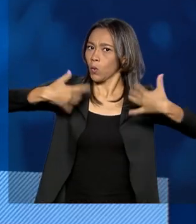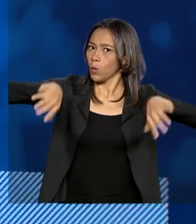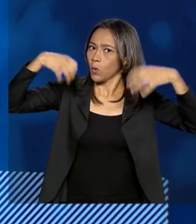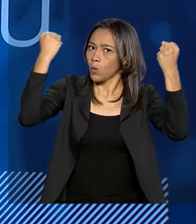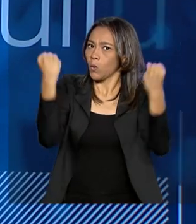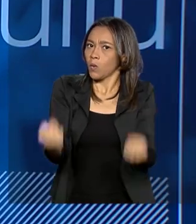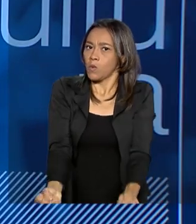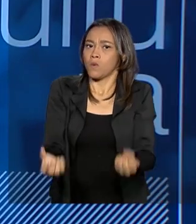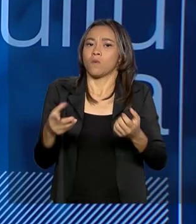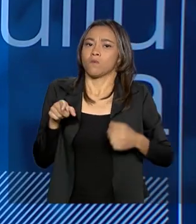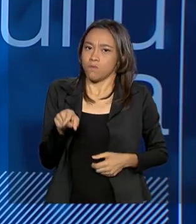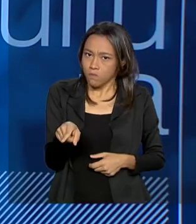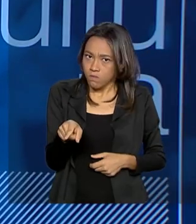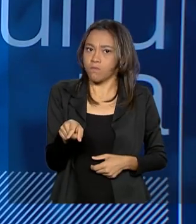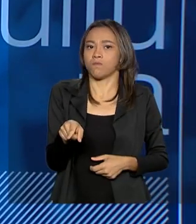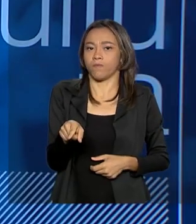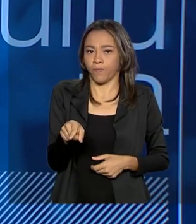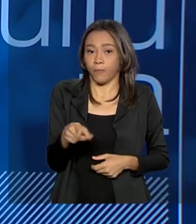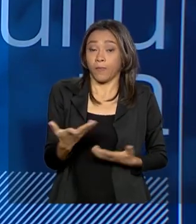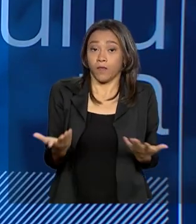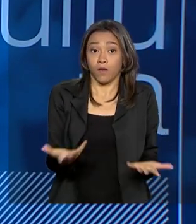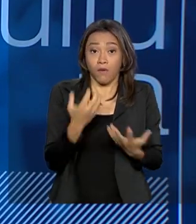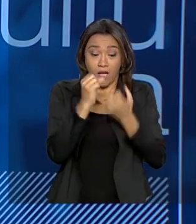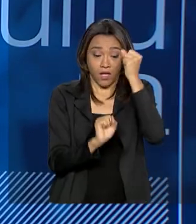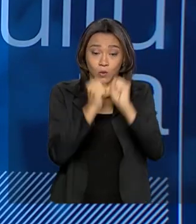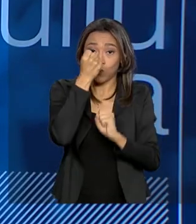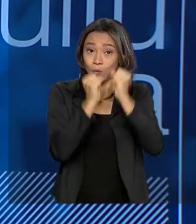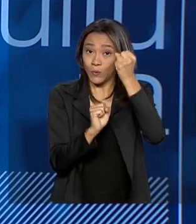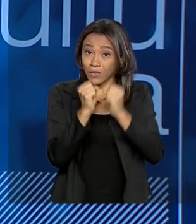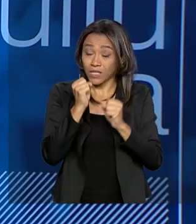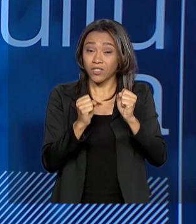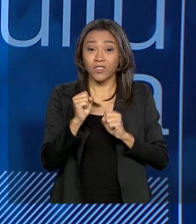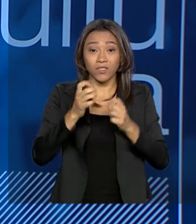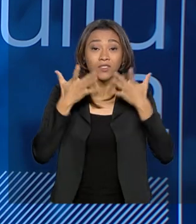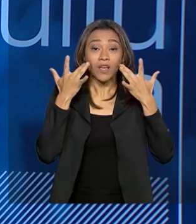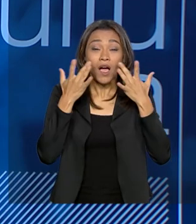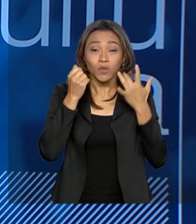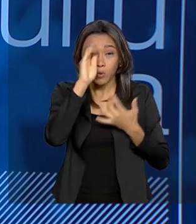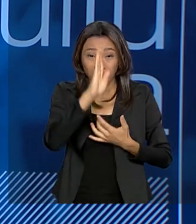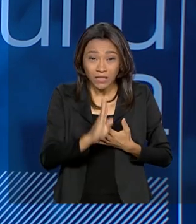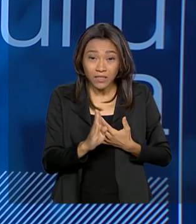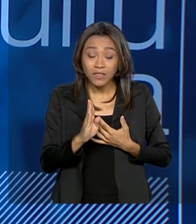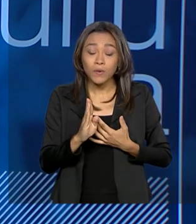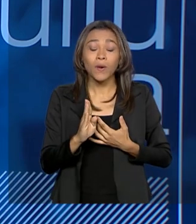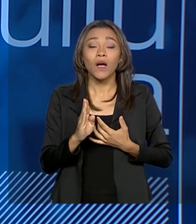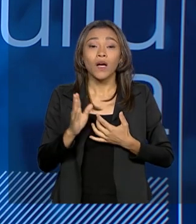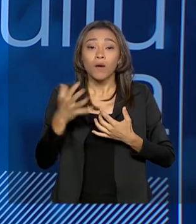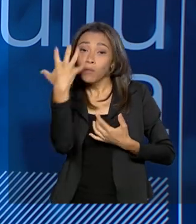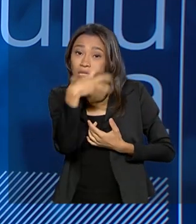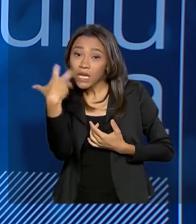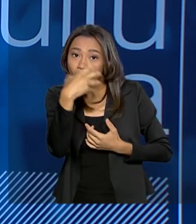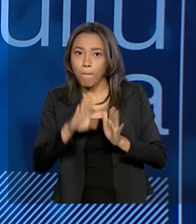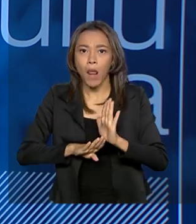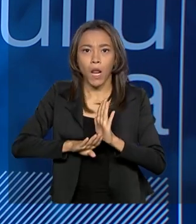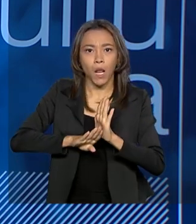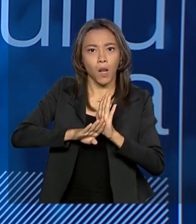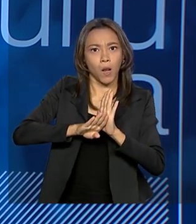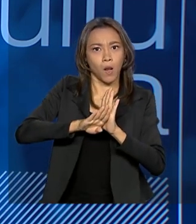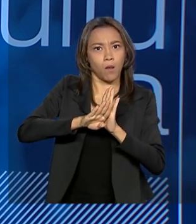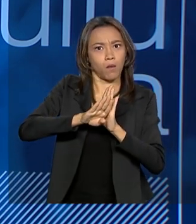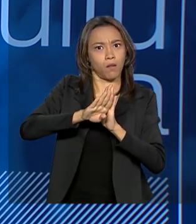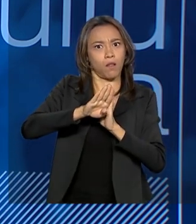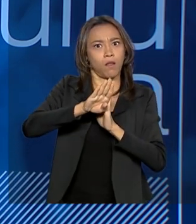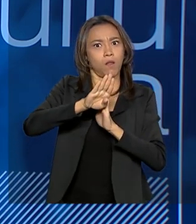grande. E a indústria do teatro musical no Brasil, ela sofreu uma ascensão violenta e